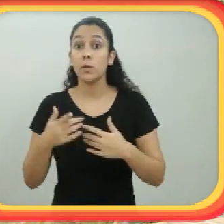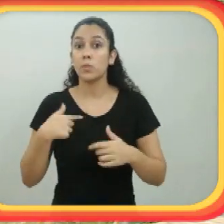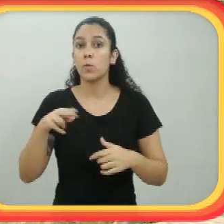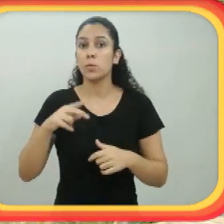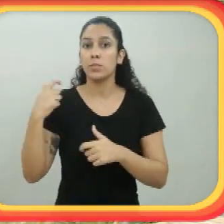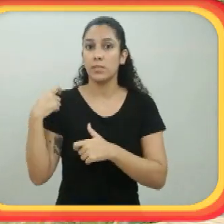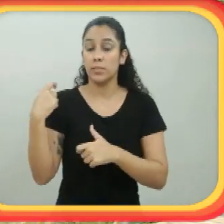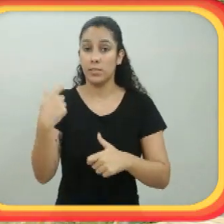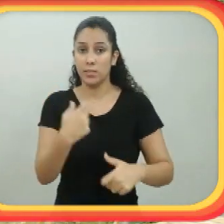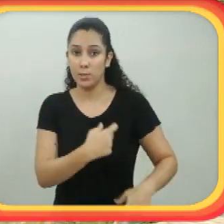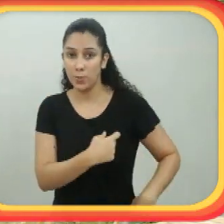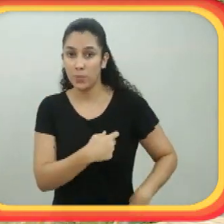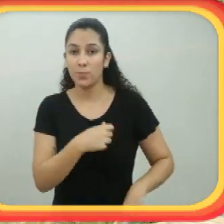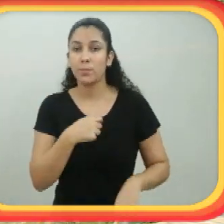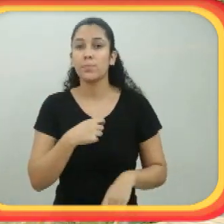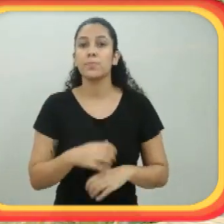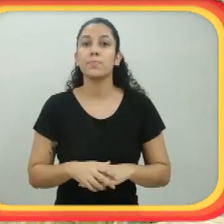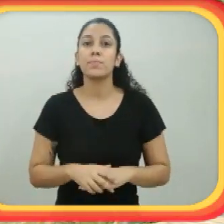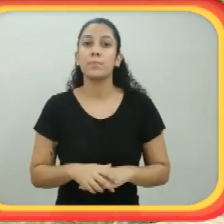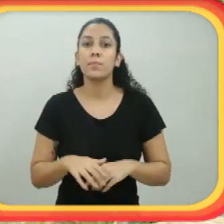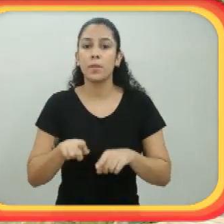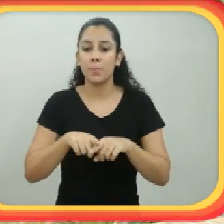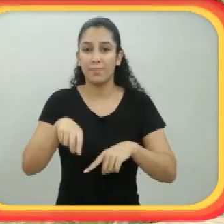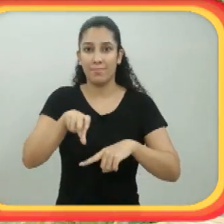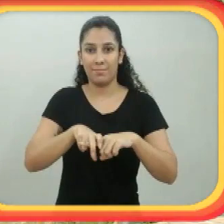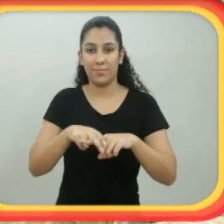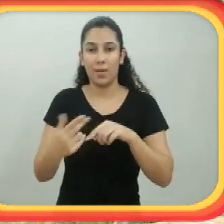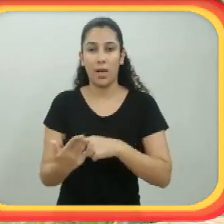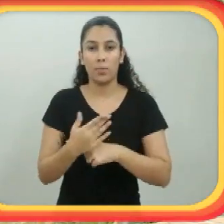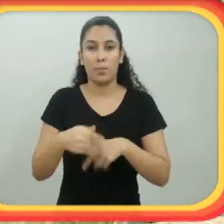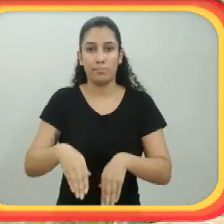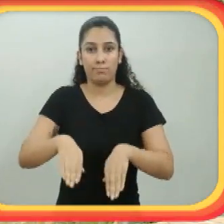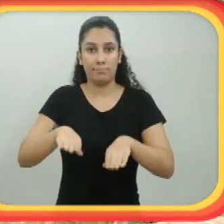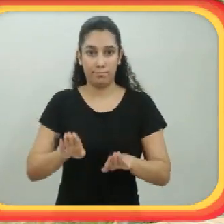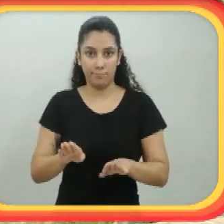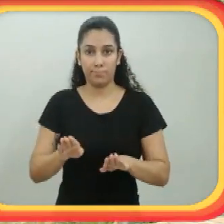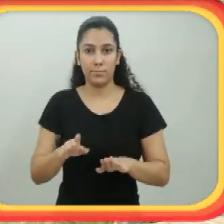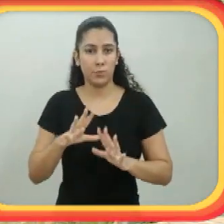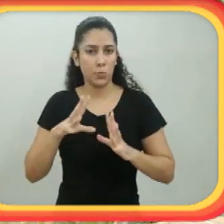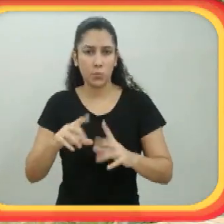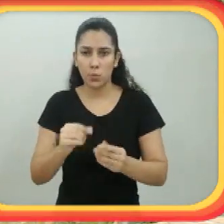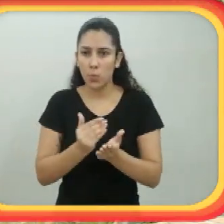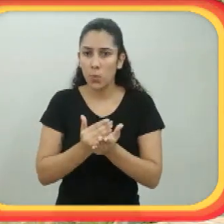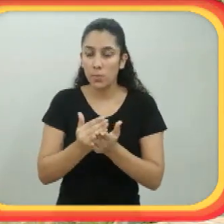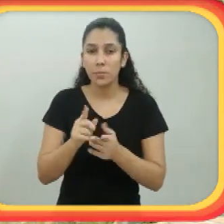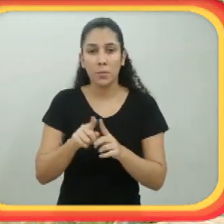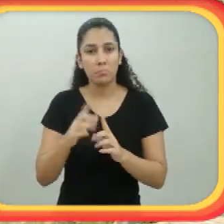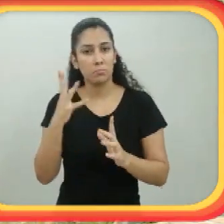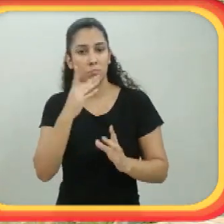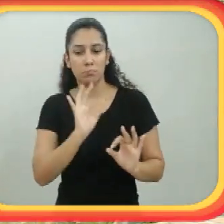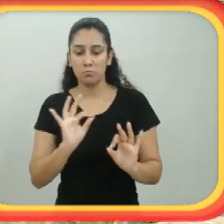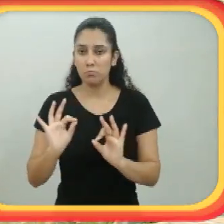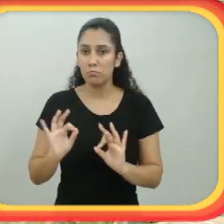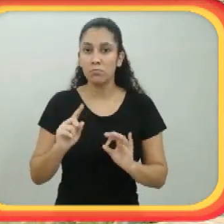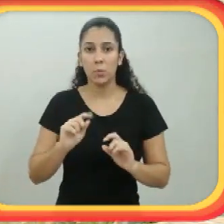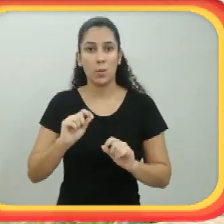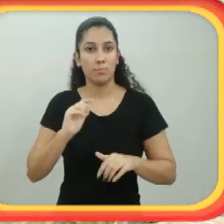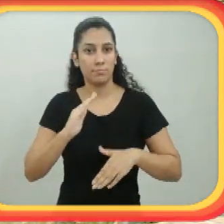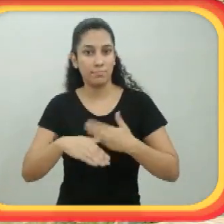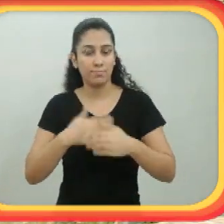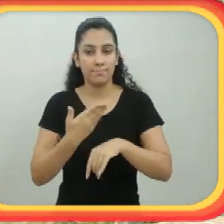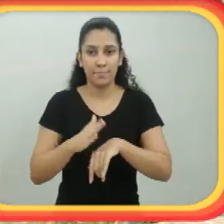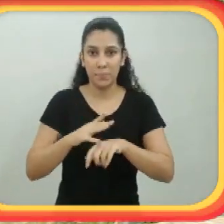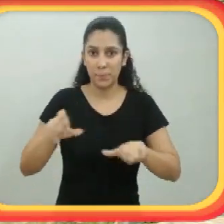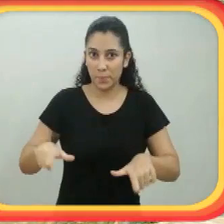Eu cheguei lá com uma cadeira que batia no meu ombro. Eu usava cinta, usava cinto, calhas nos pés.